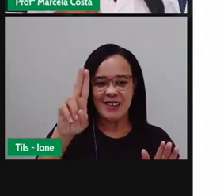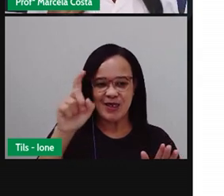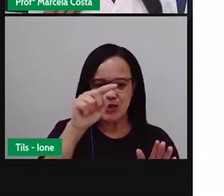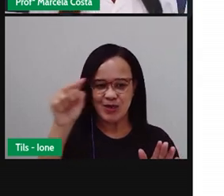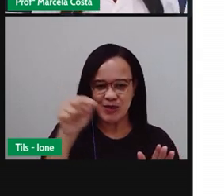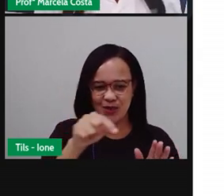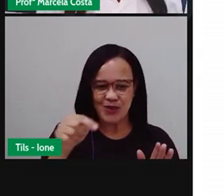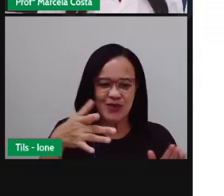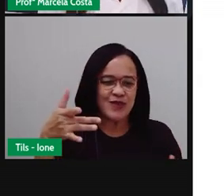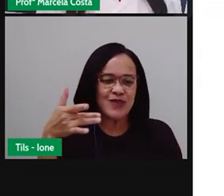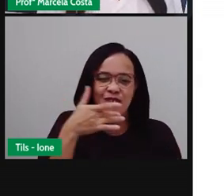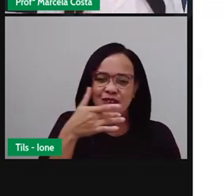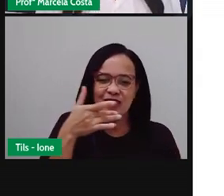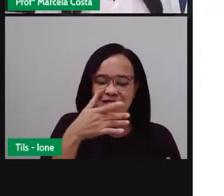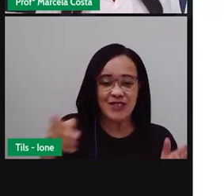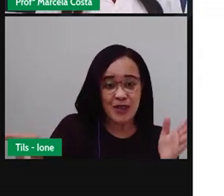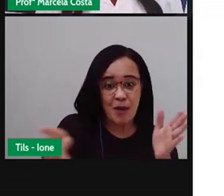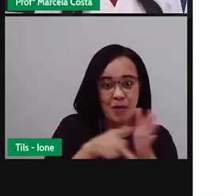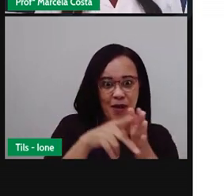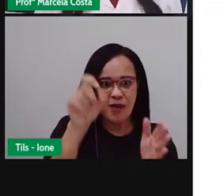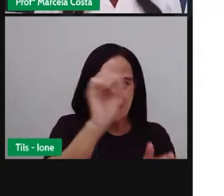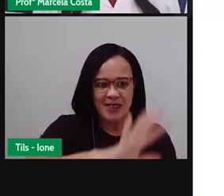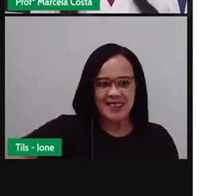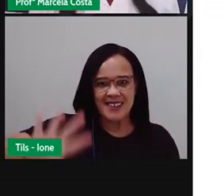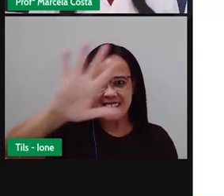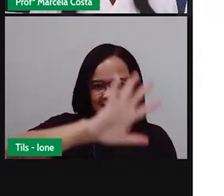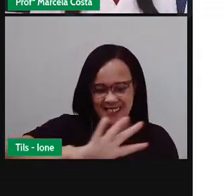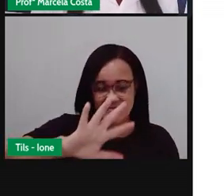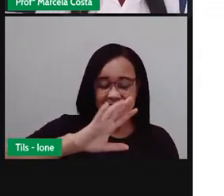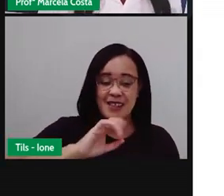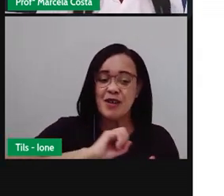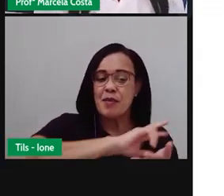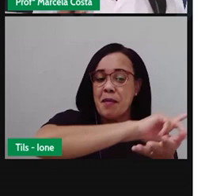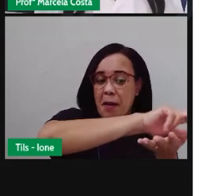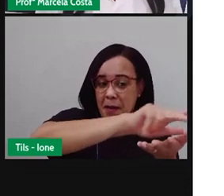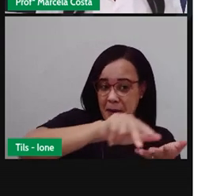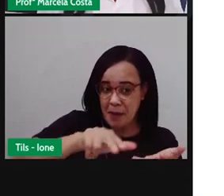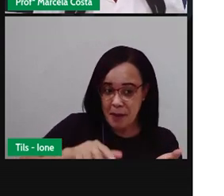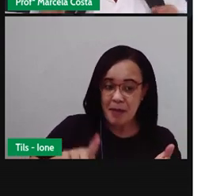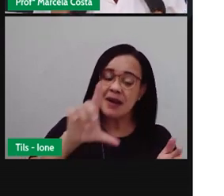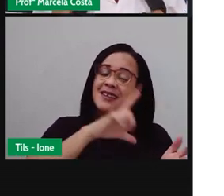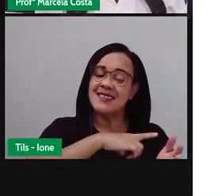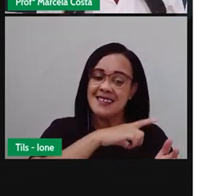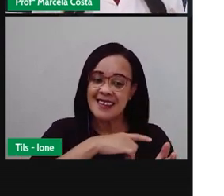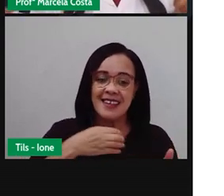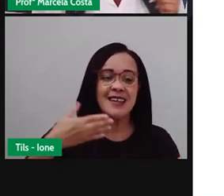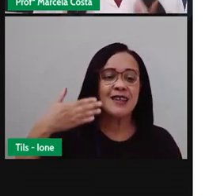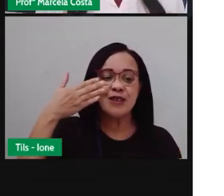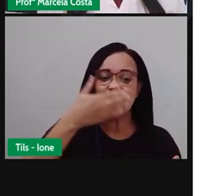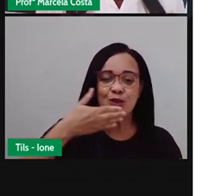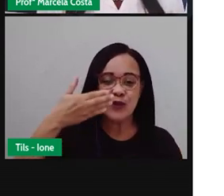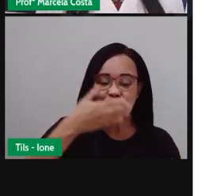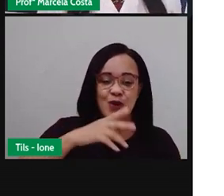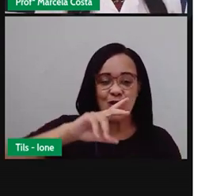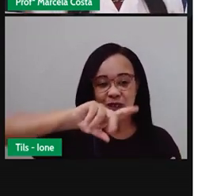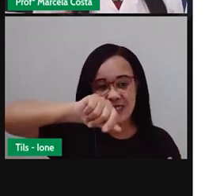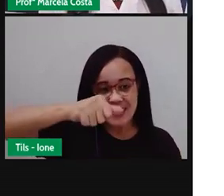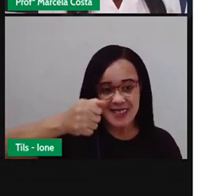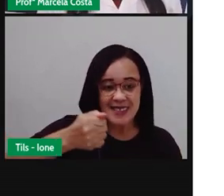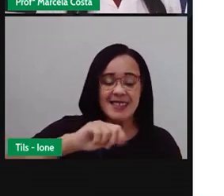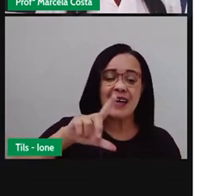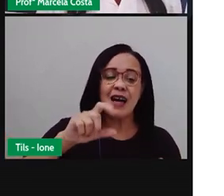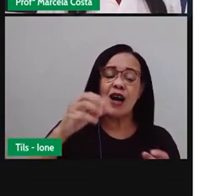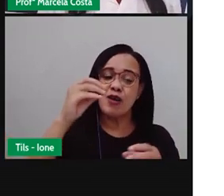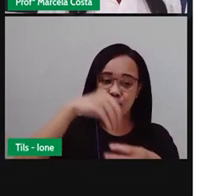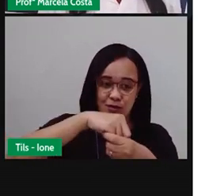E que a gente pode consumir de diferentes maneiras, né? Doce, salgado. Então, a gente vai aprender a